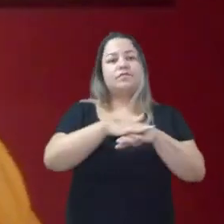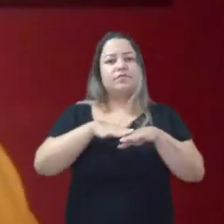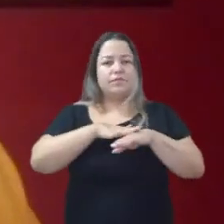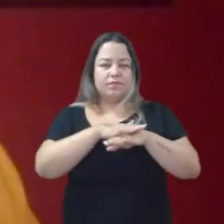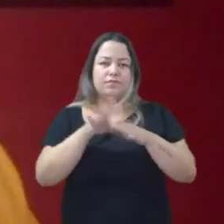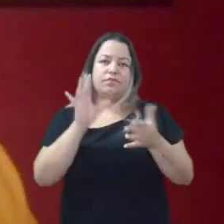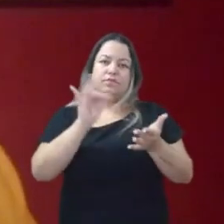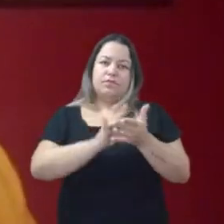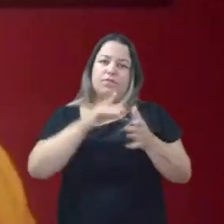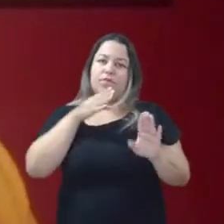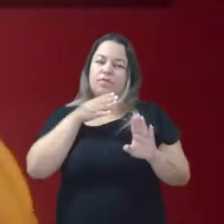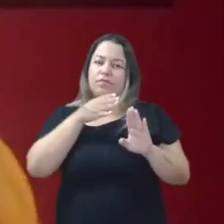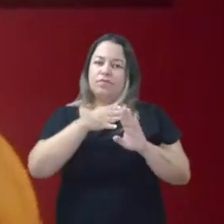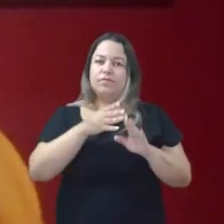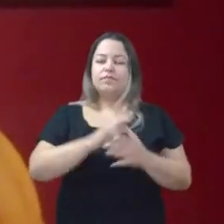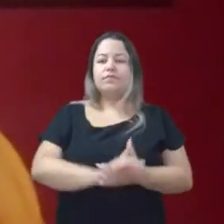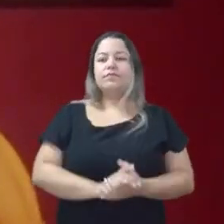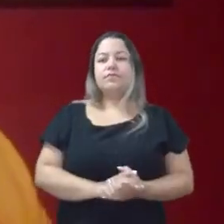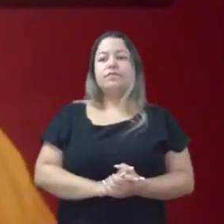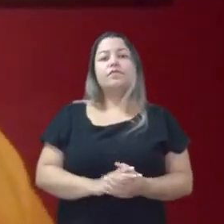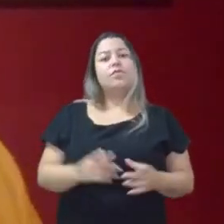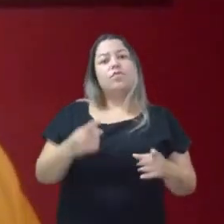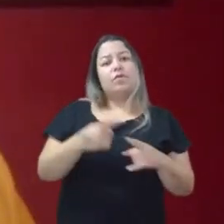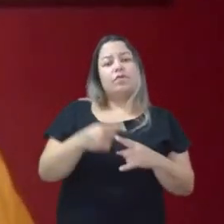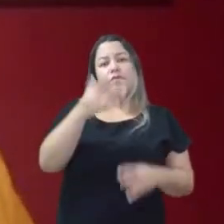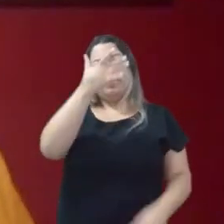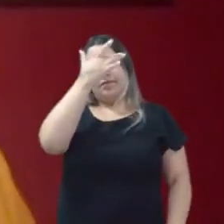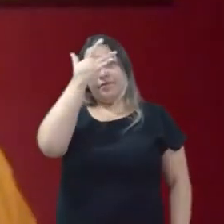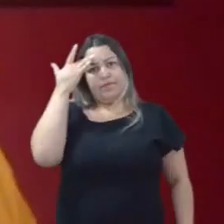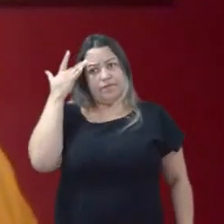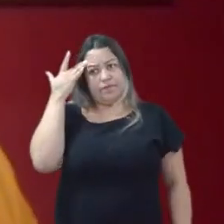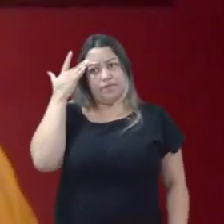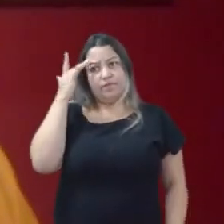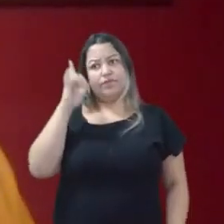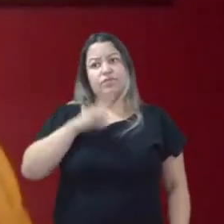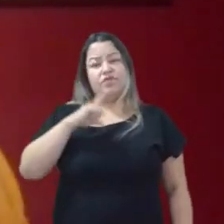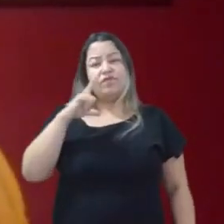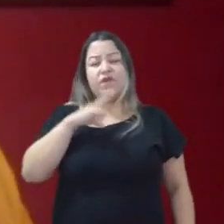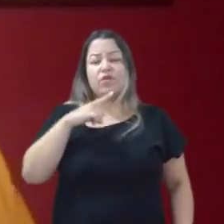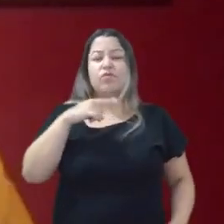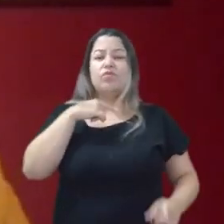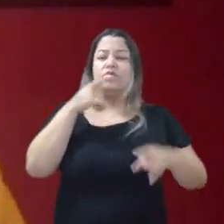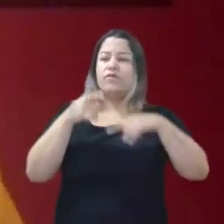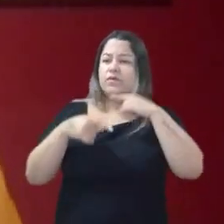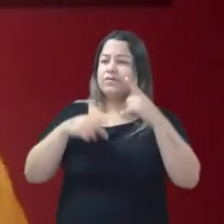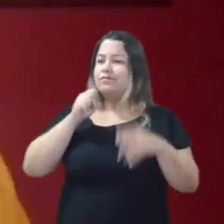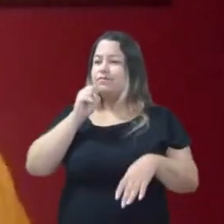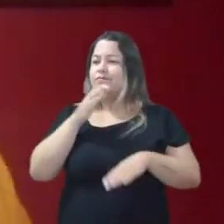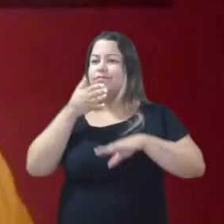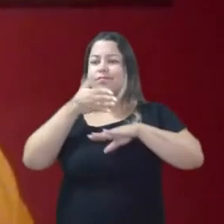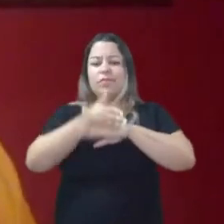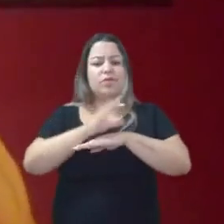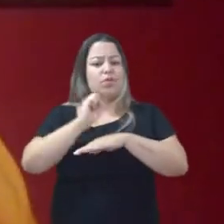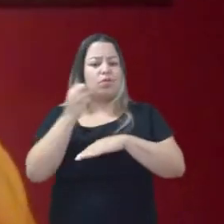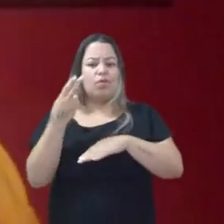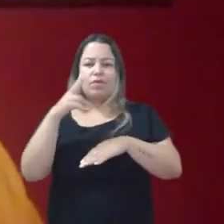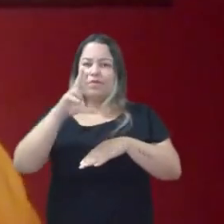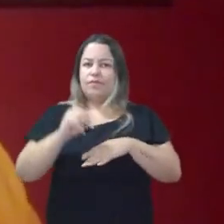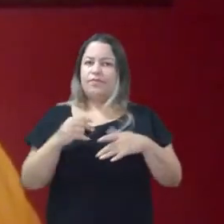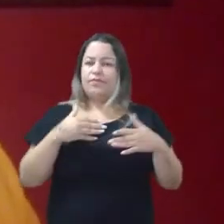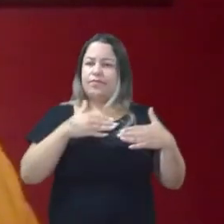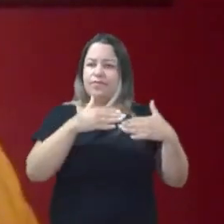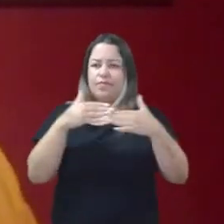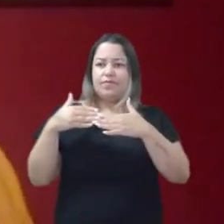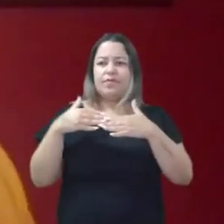reais, objetivas. Por que que muitos companheiros e companheiras tiveram dúvida se entraria ou não na luta pelo fim da